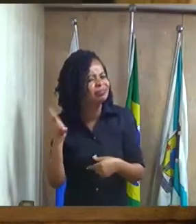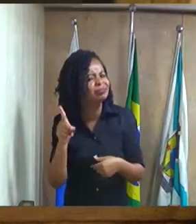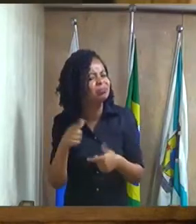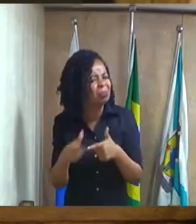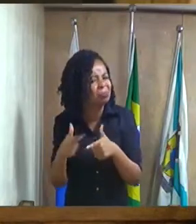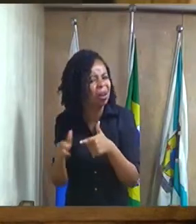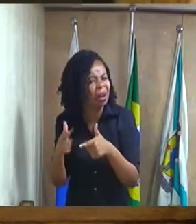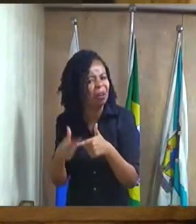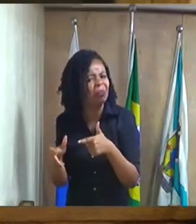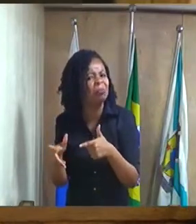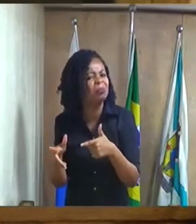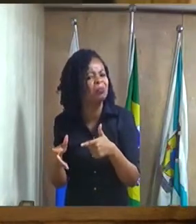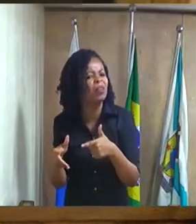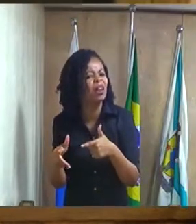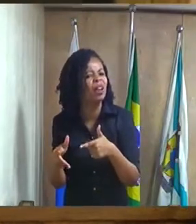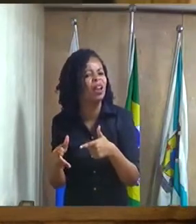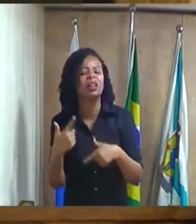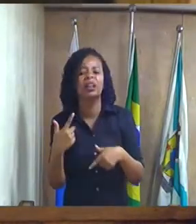paralelo